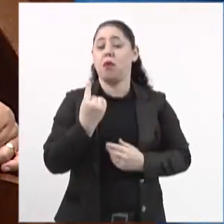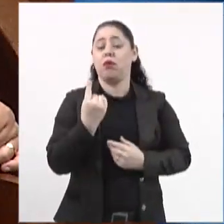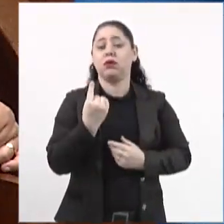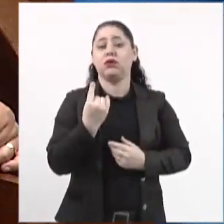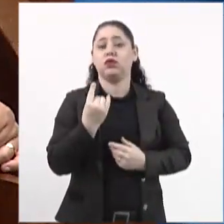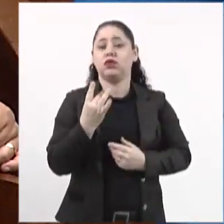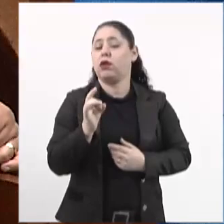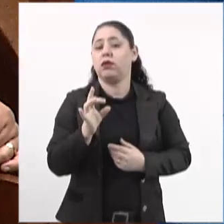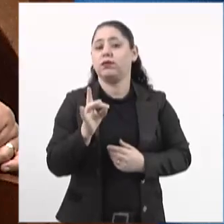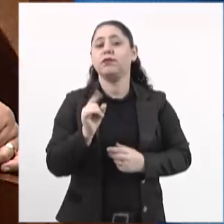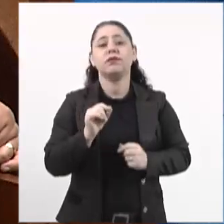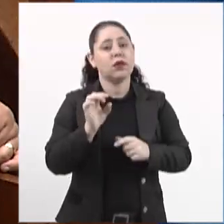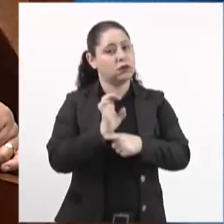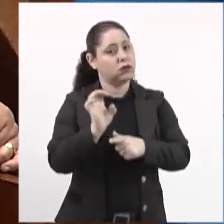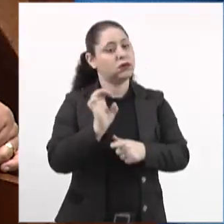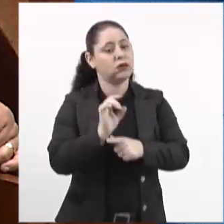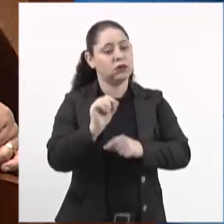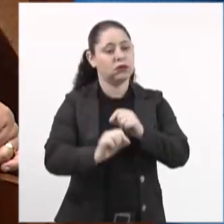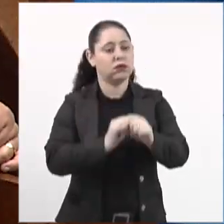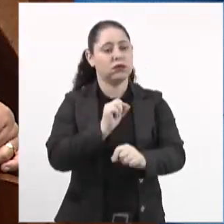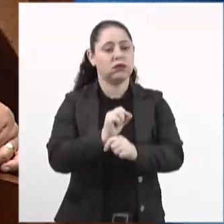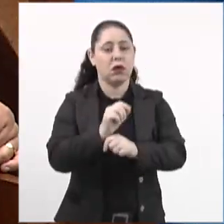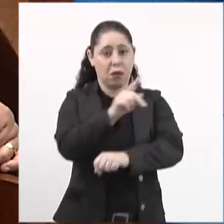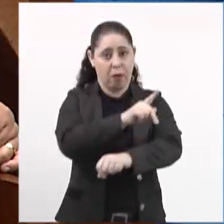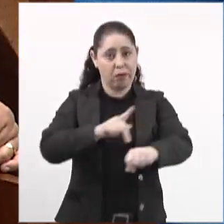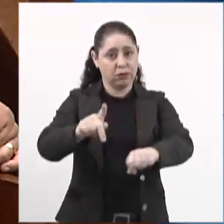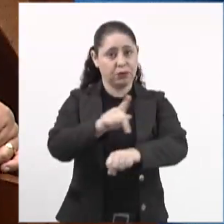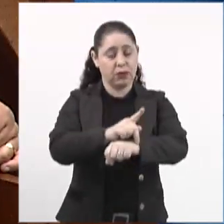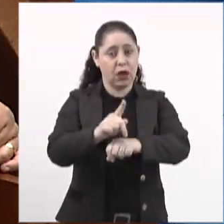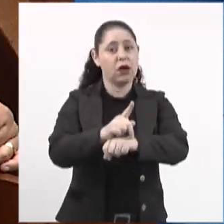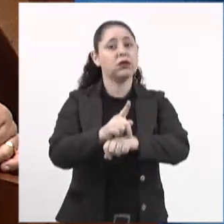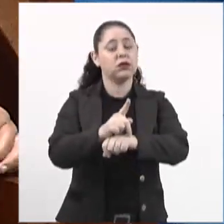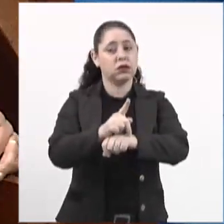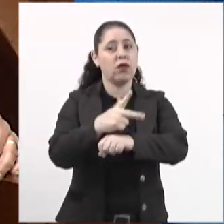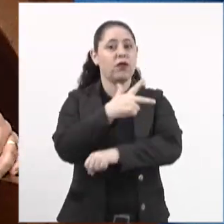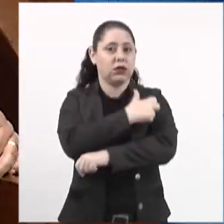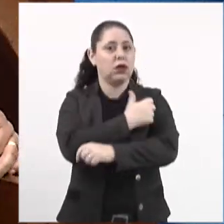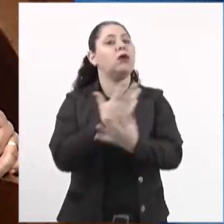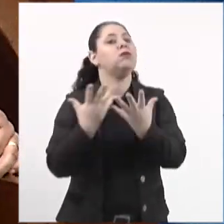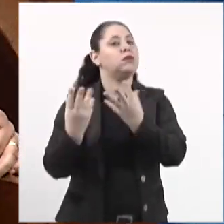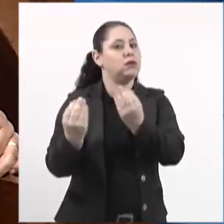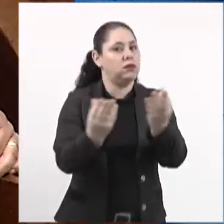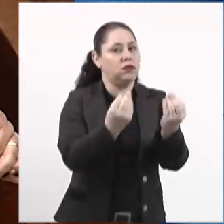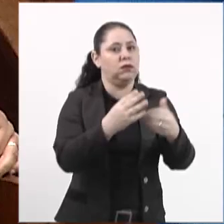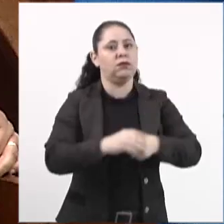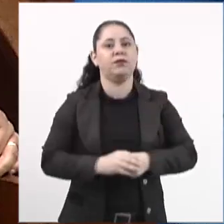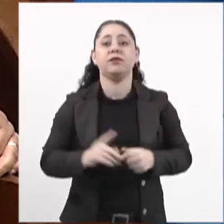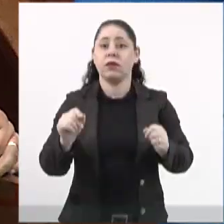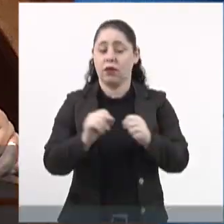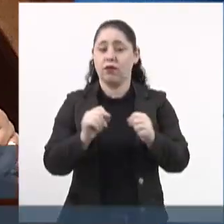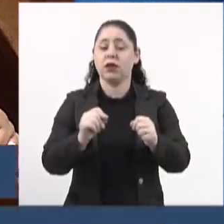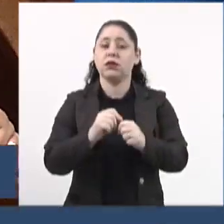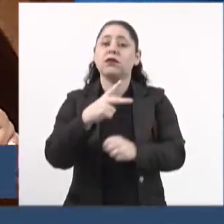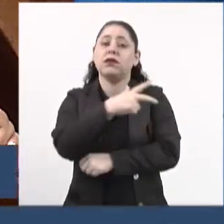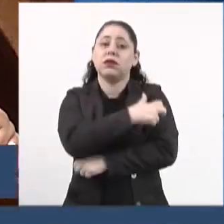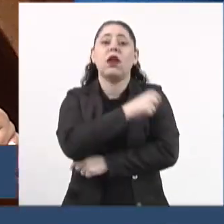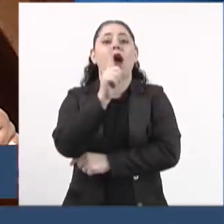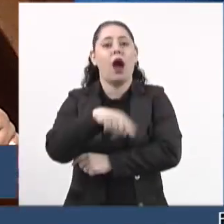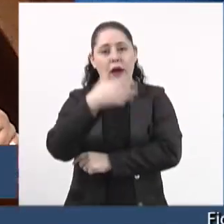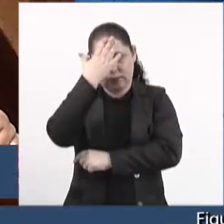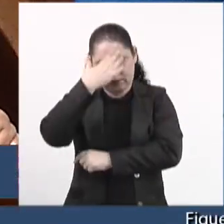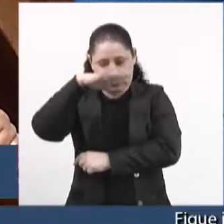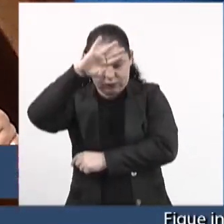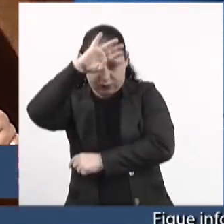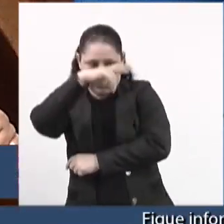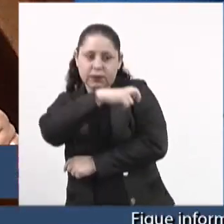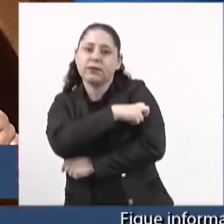que é um estado, um país que é recordista mundial em vacina. E quem faz essa vacina é a enfermagem.